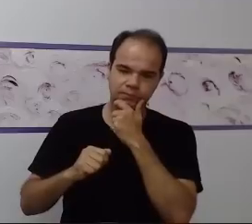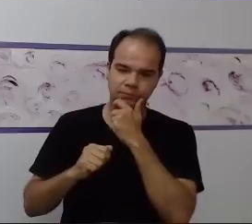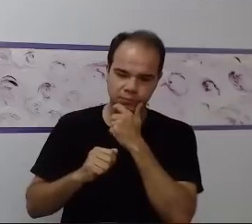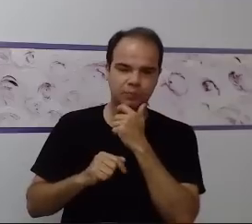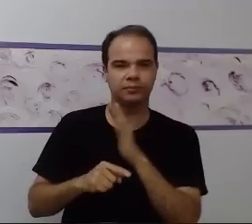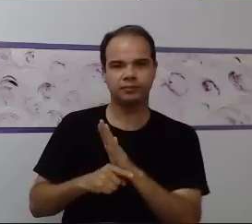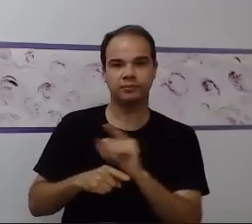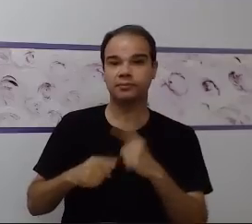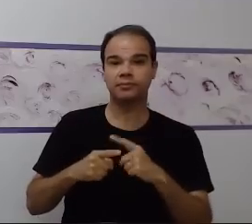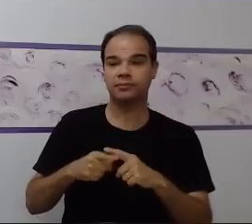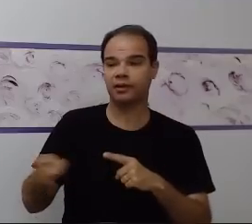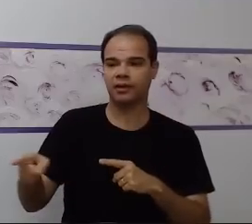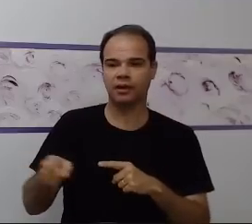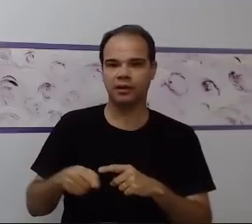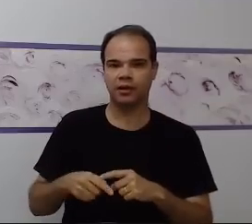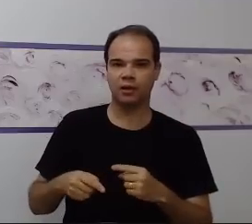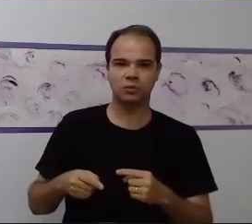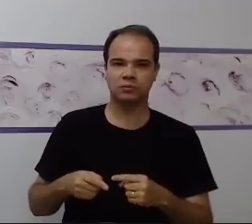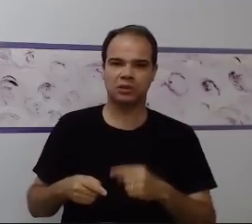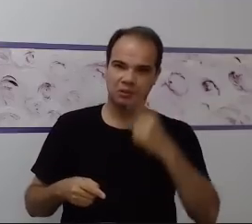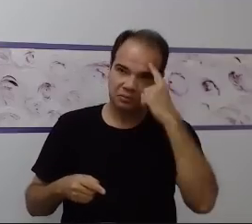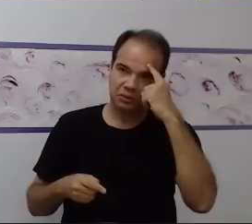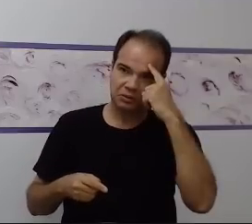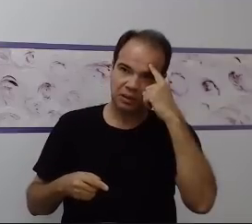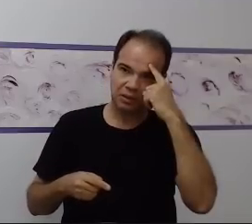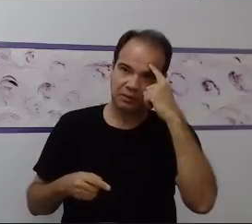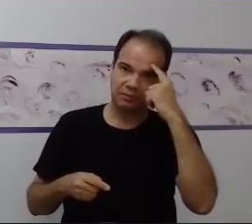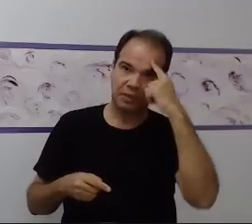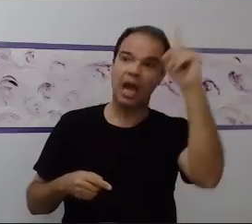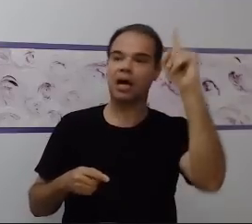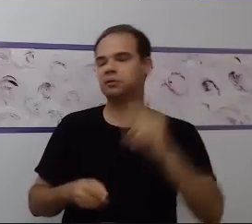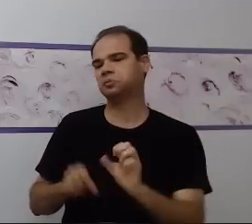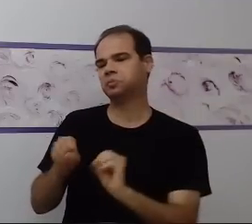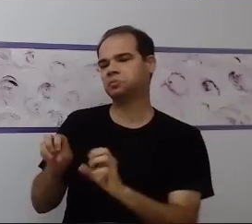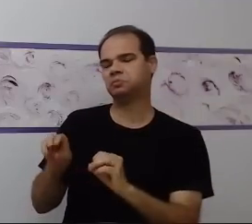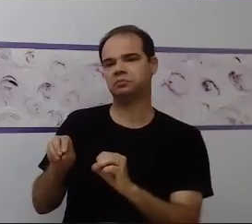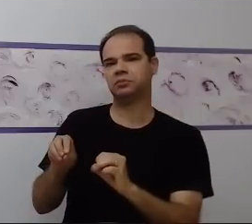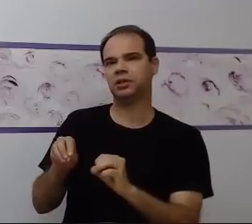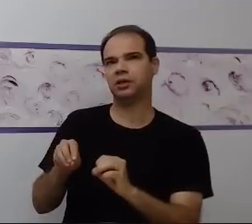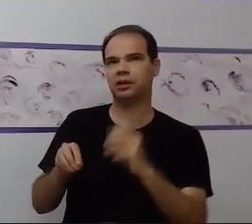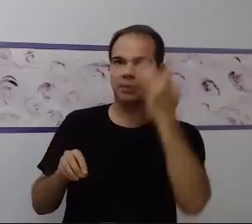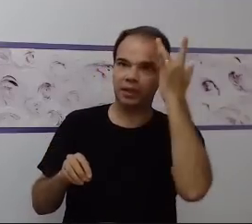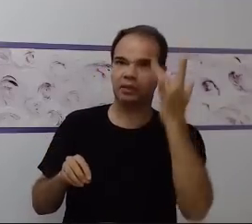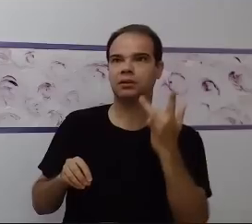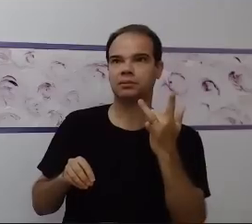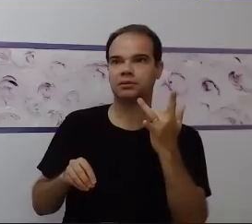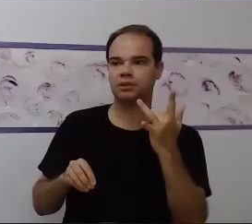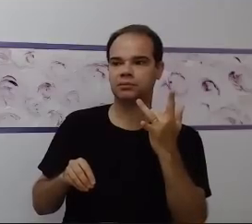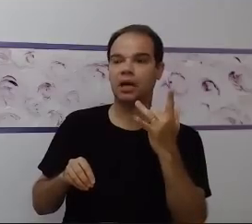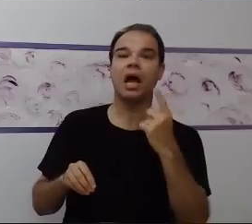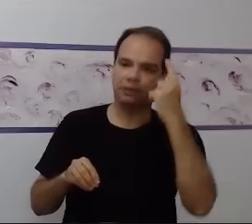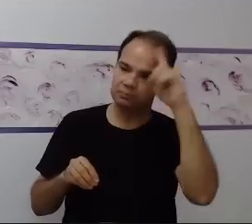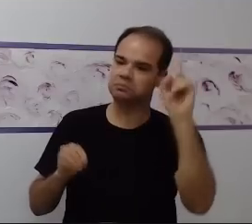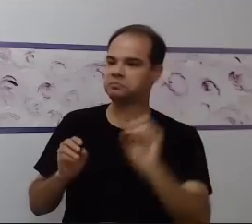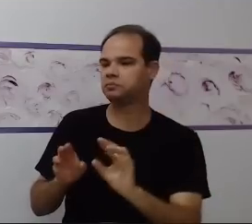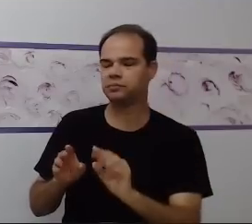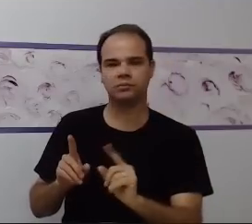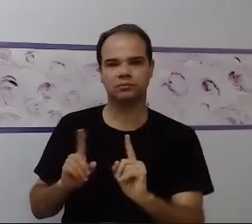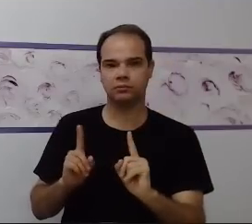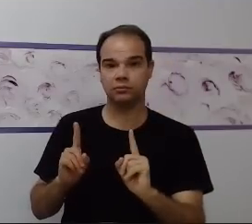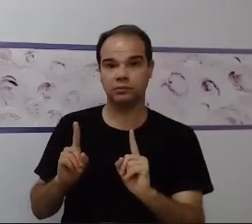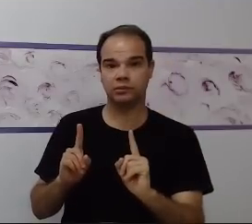esquiva? É um comportamento de recusa. E ele não vai querer fazer o bolo nunca mais na vida dele. Então, eu não tenho que chegar